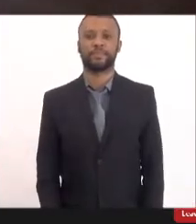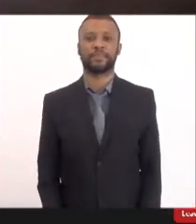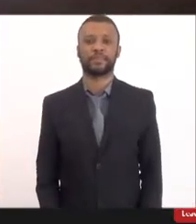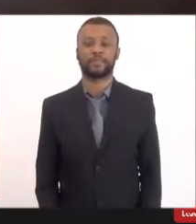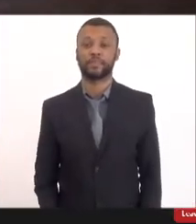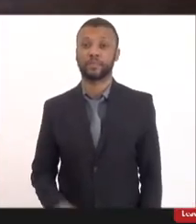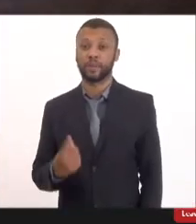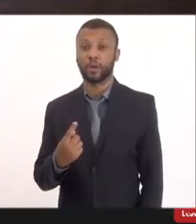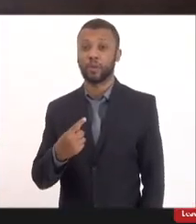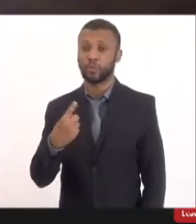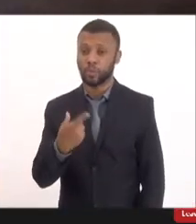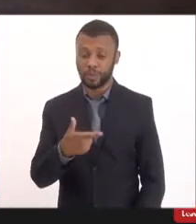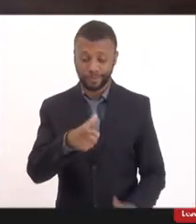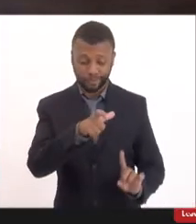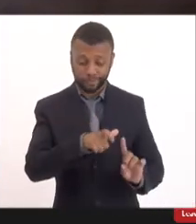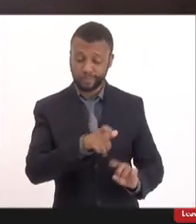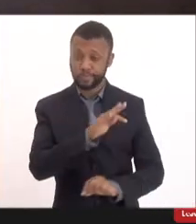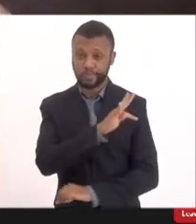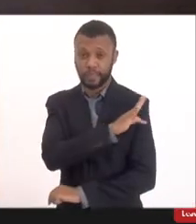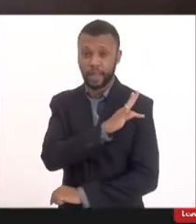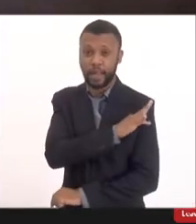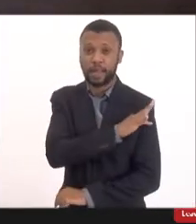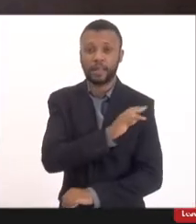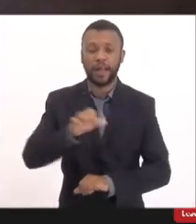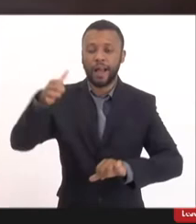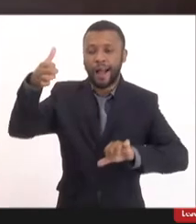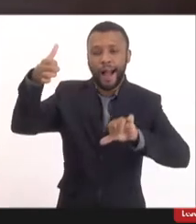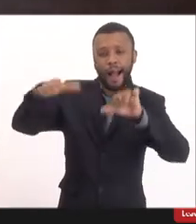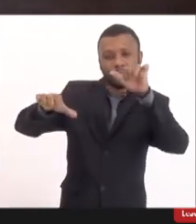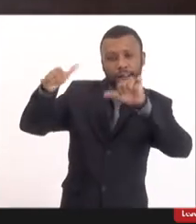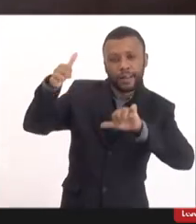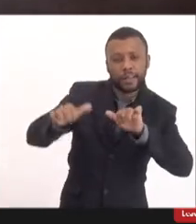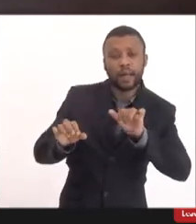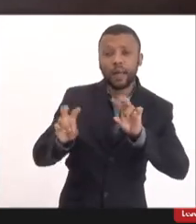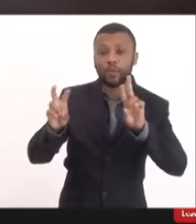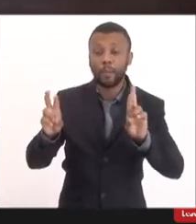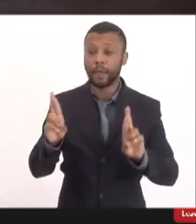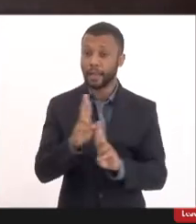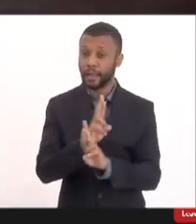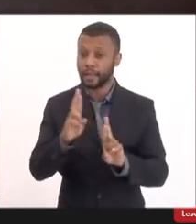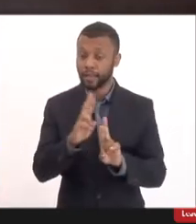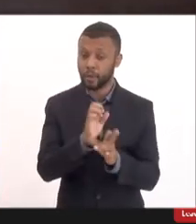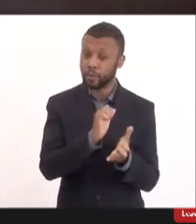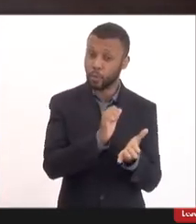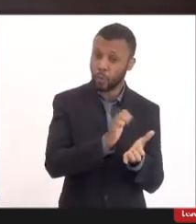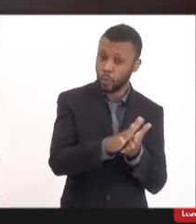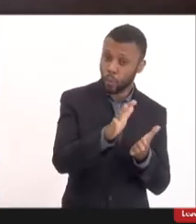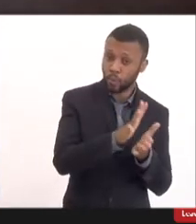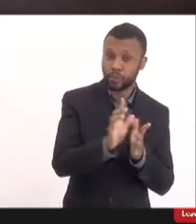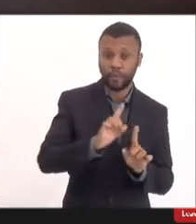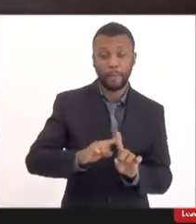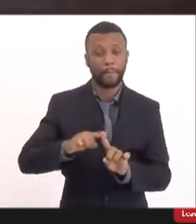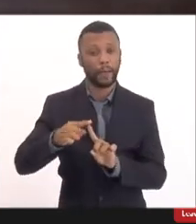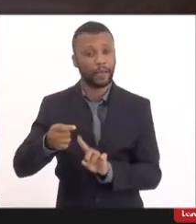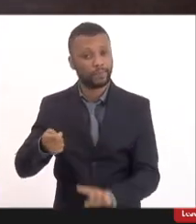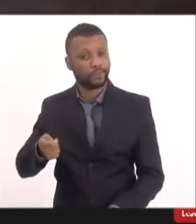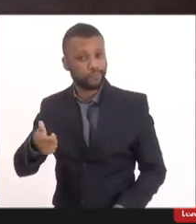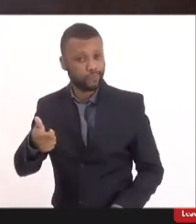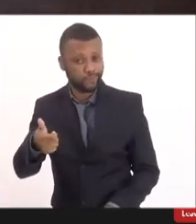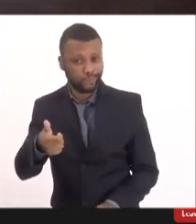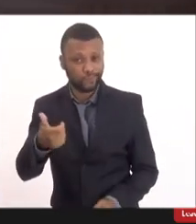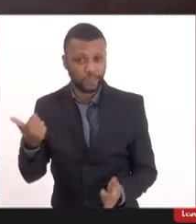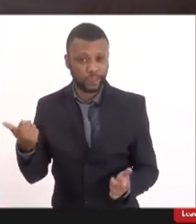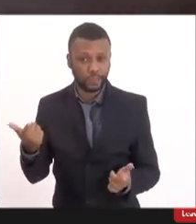faz avaliação do que a gente chama de relação custo-benefício que é isso que o Mário falou há pouco que é o princípio que